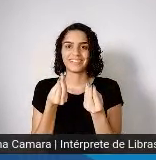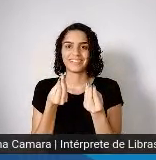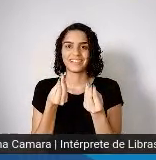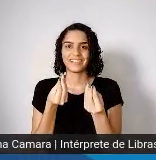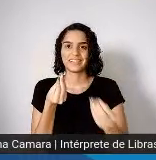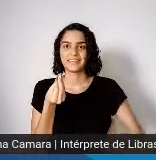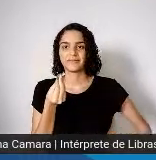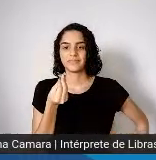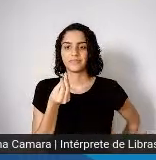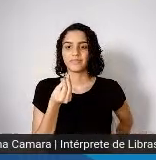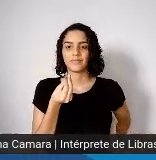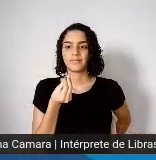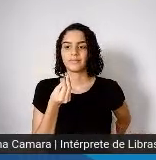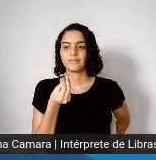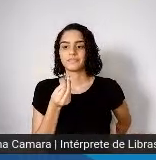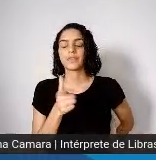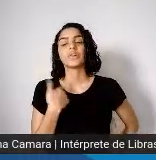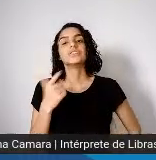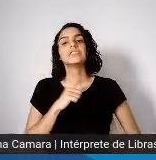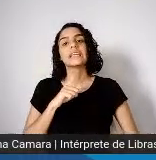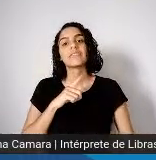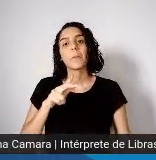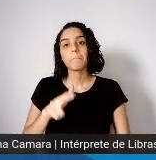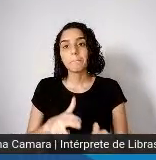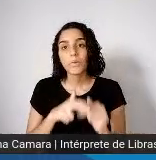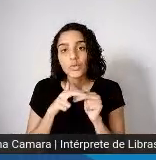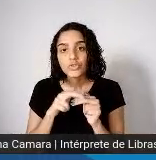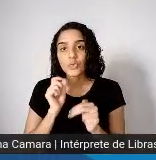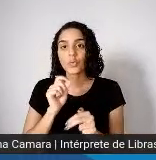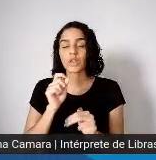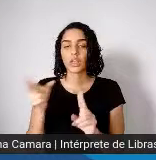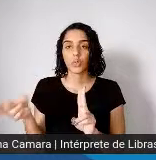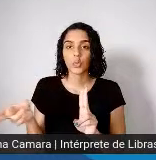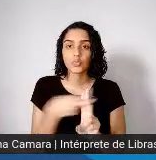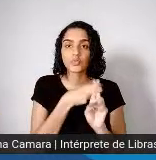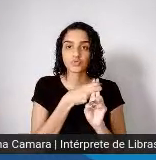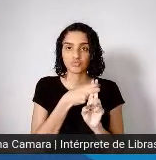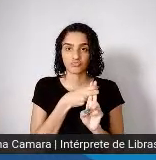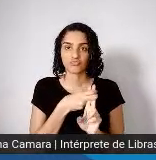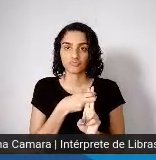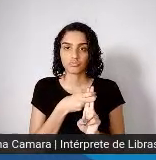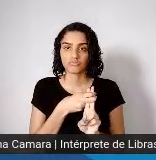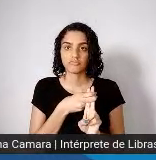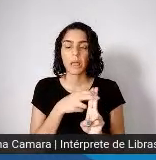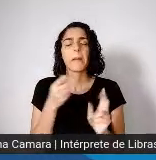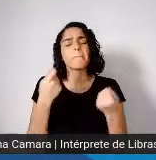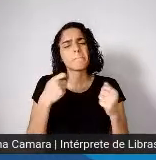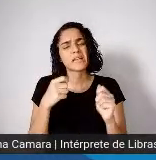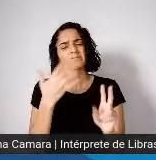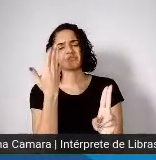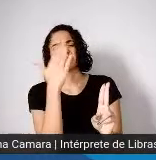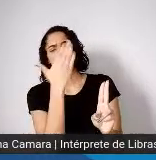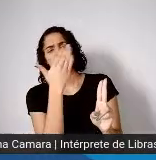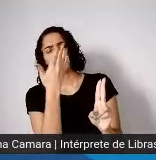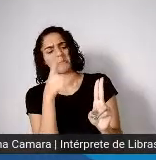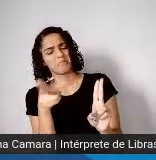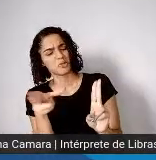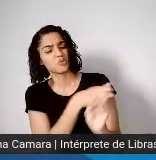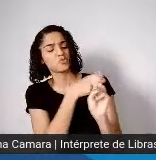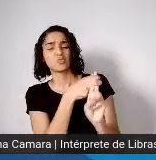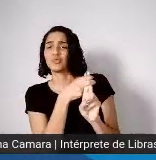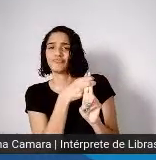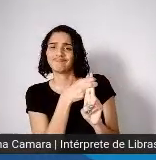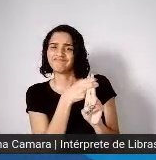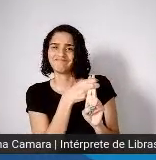e só é como está graças ao SUS. Nós precisamos dar loas ao SUS. Se não chegamos